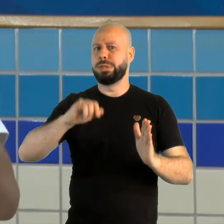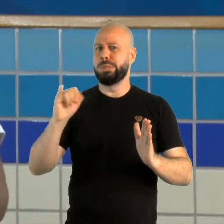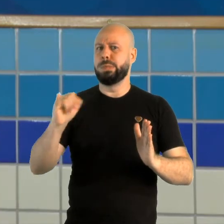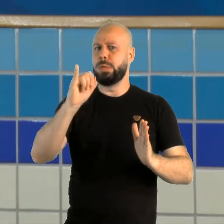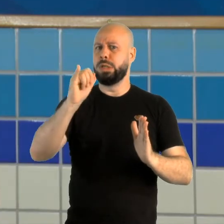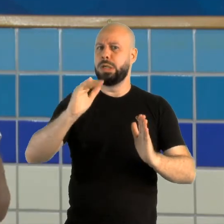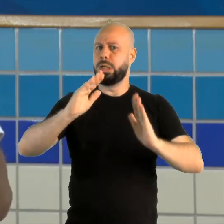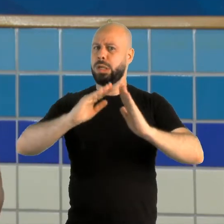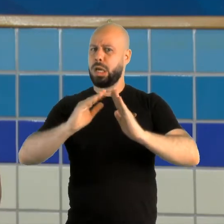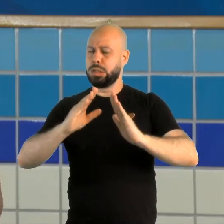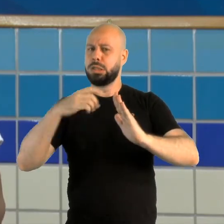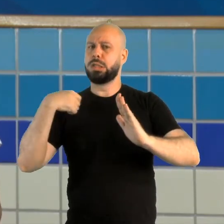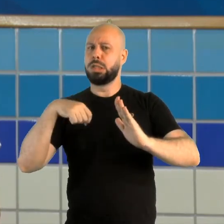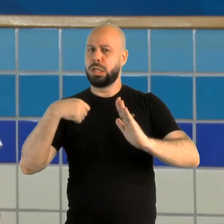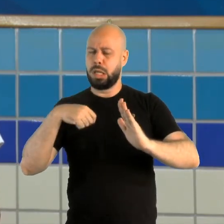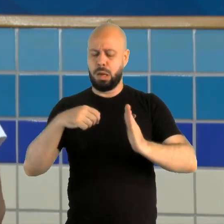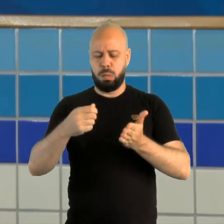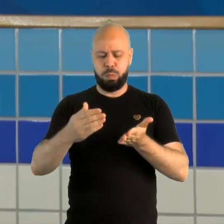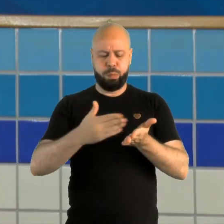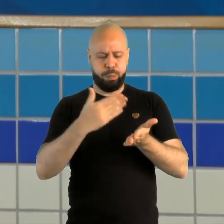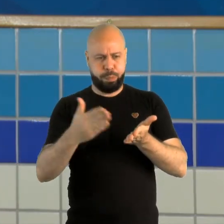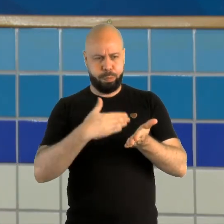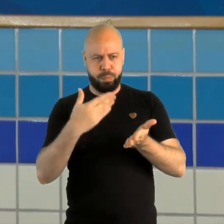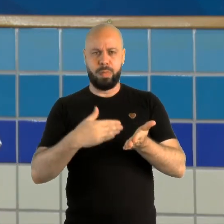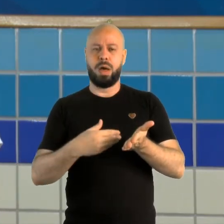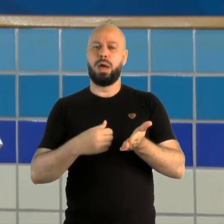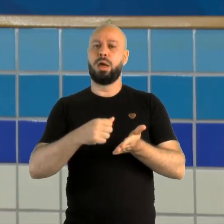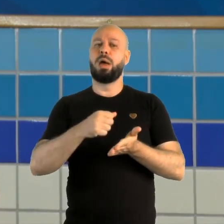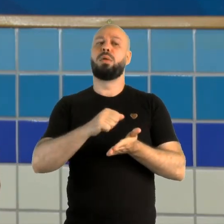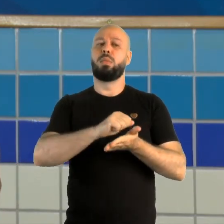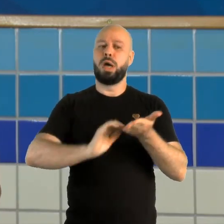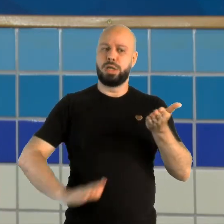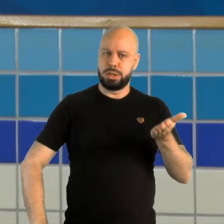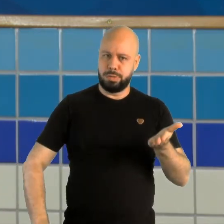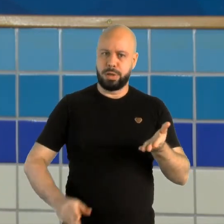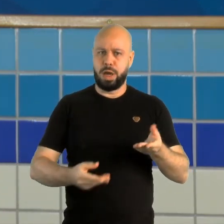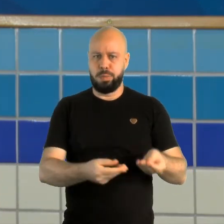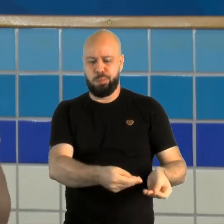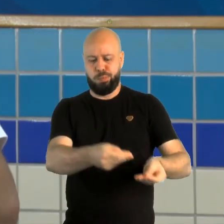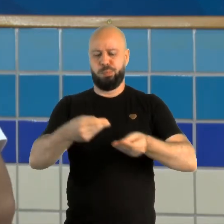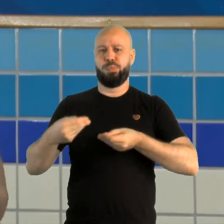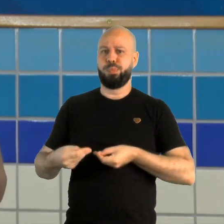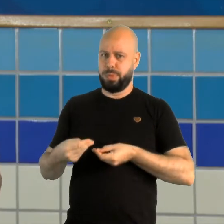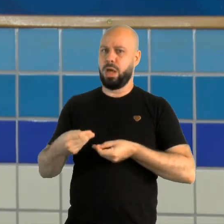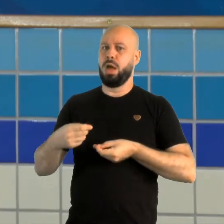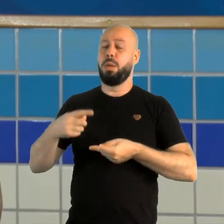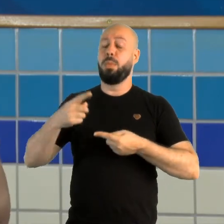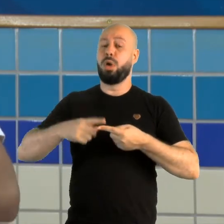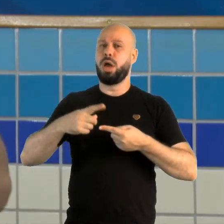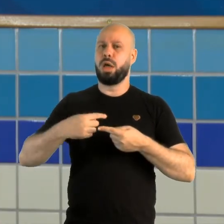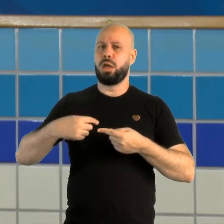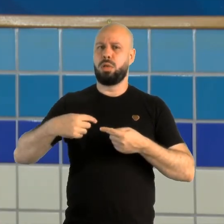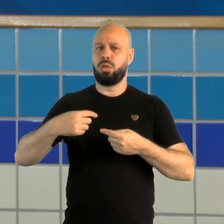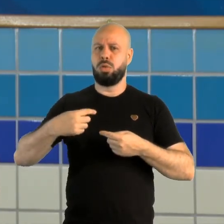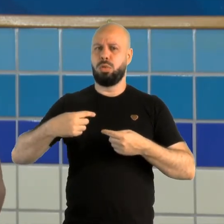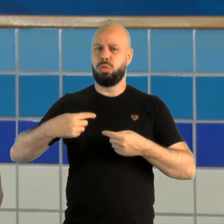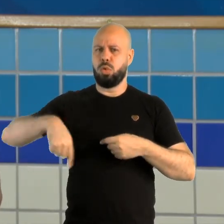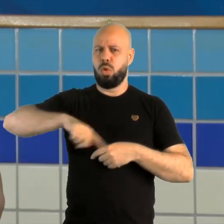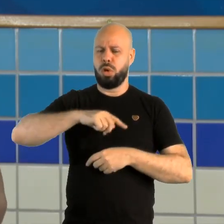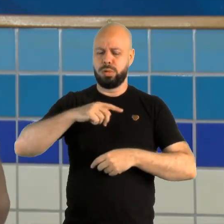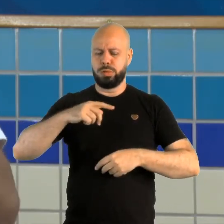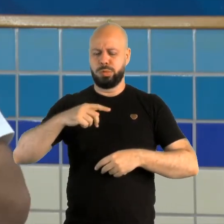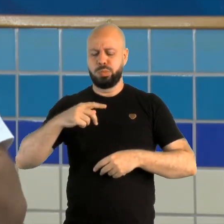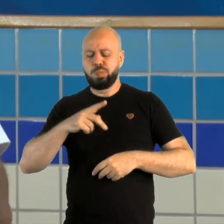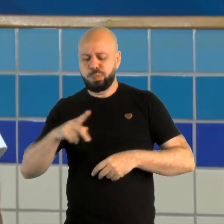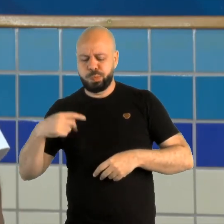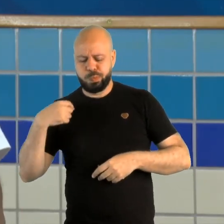casa, devolvam os cadernos da nossa avaliação, porque é através dele que a gente vai avaliar e lançar as notas de